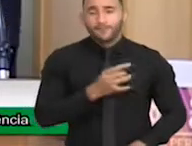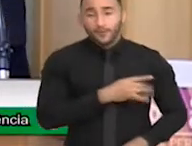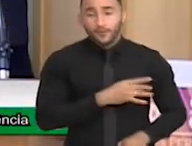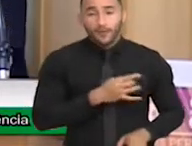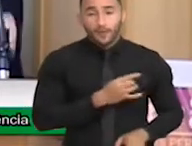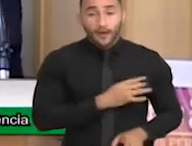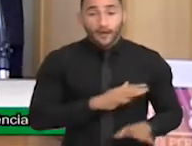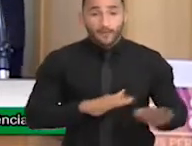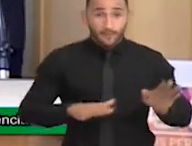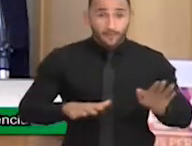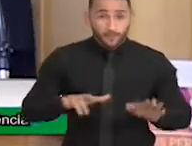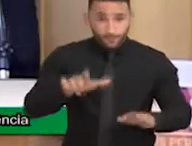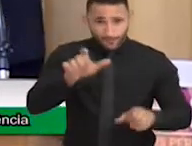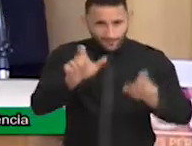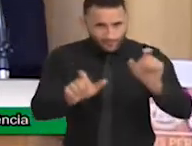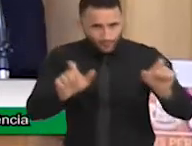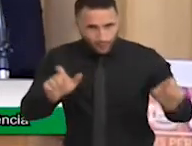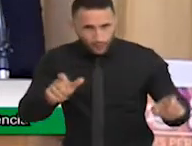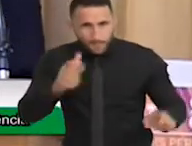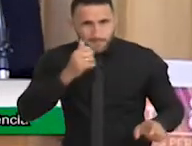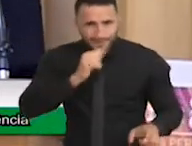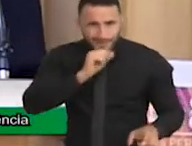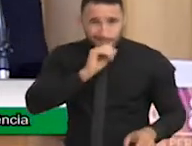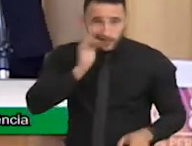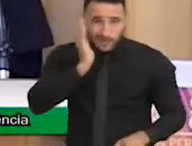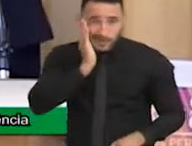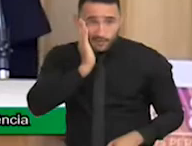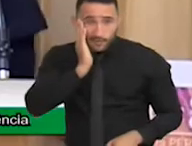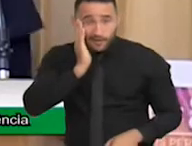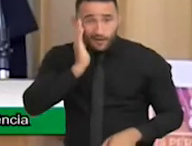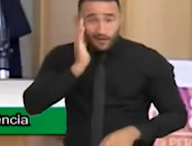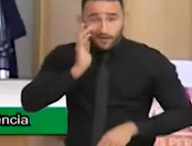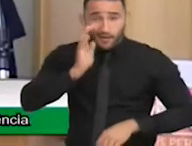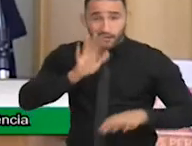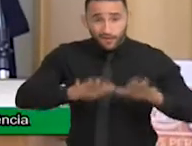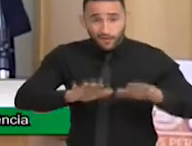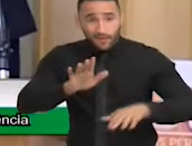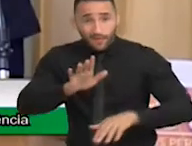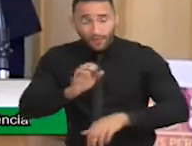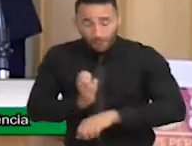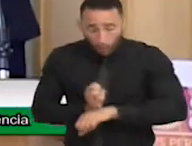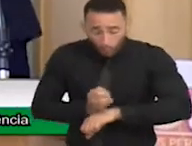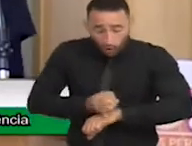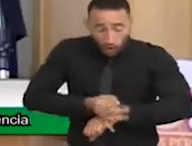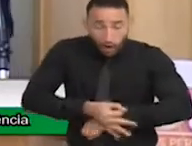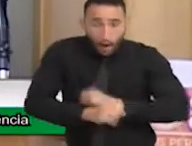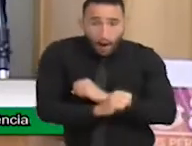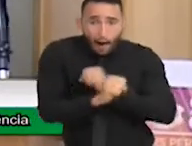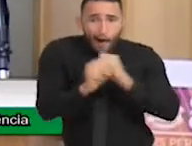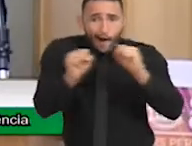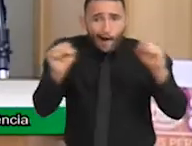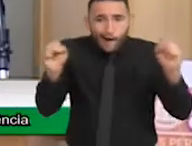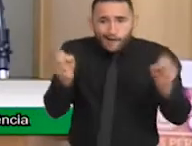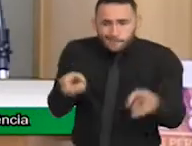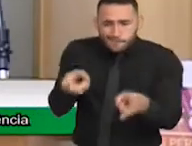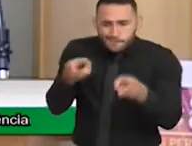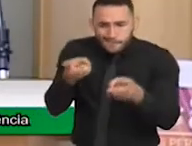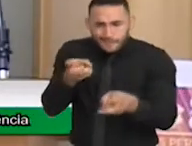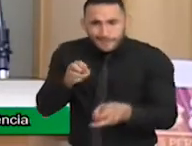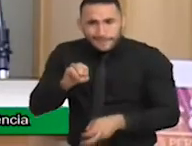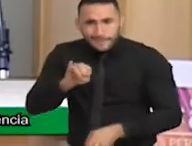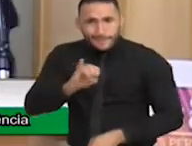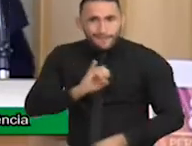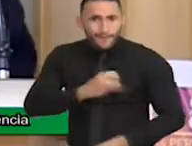Para quem é mãe, pai, sabe o que é acordar de madrugada e ficar olhando lá se a criança está